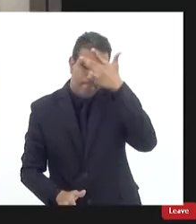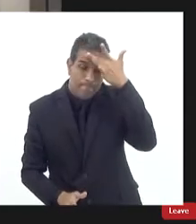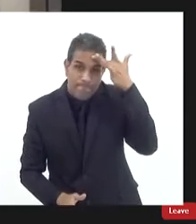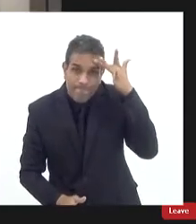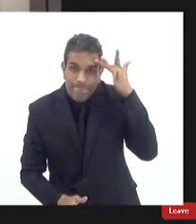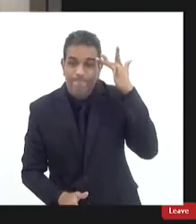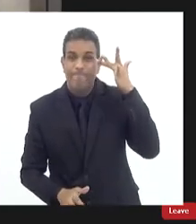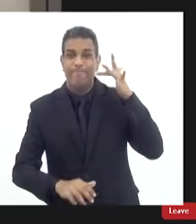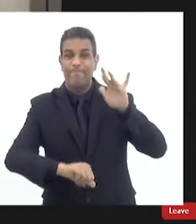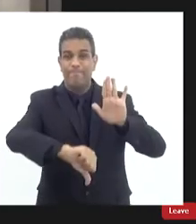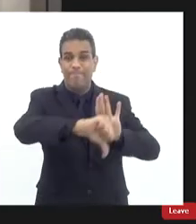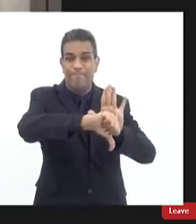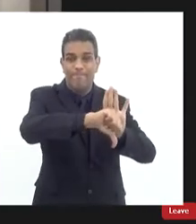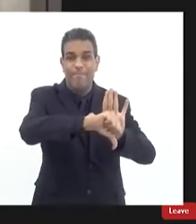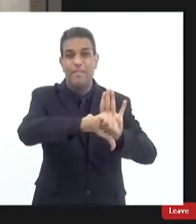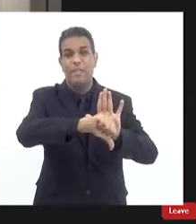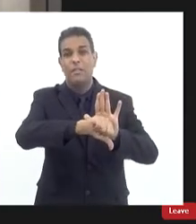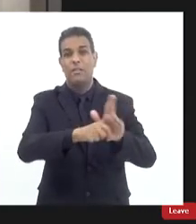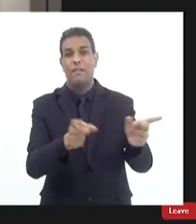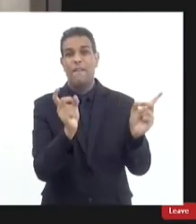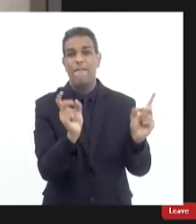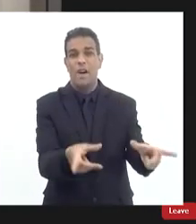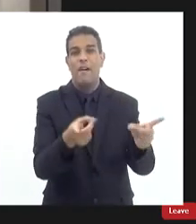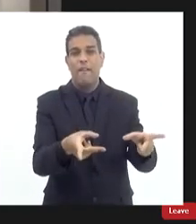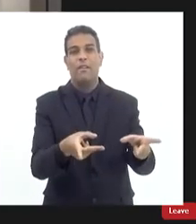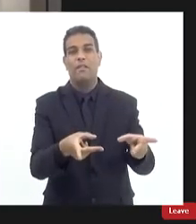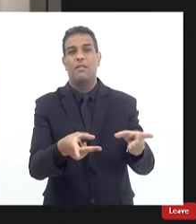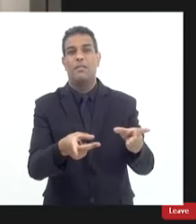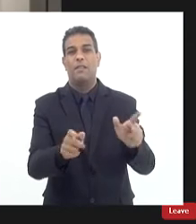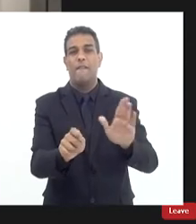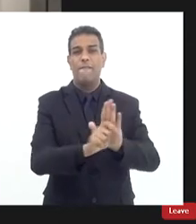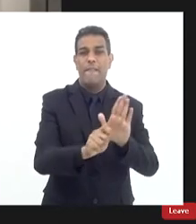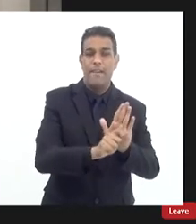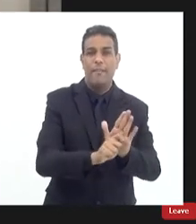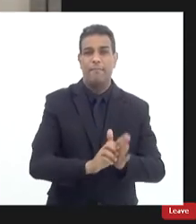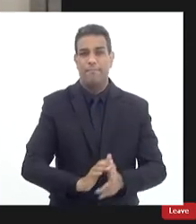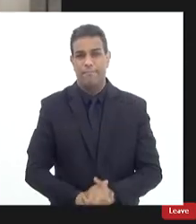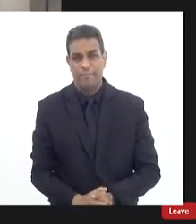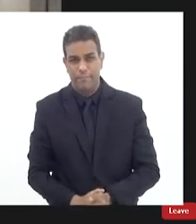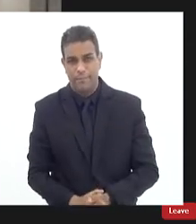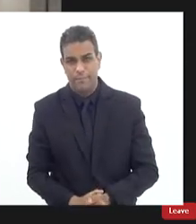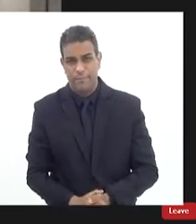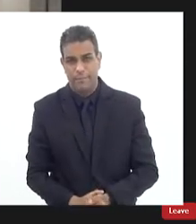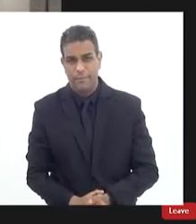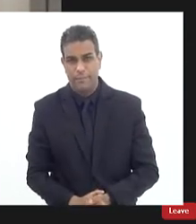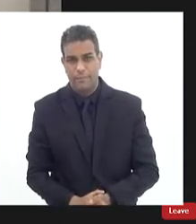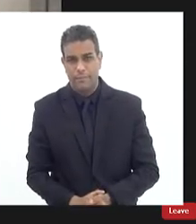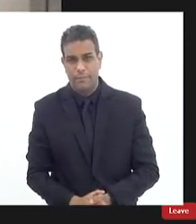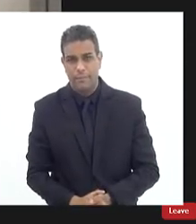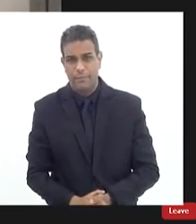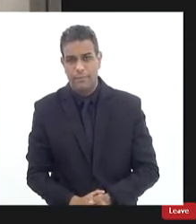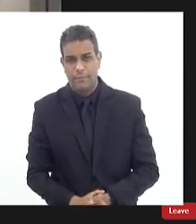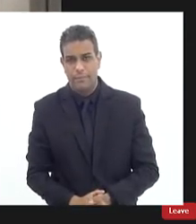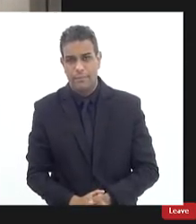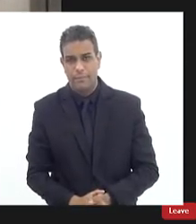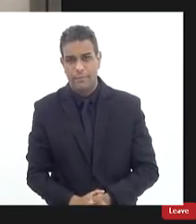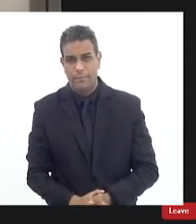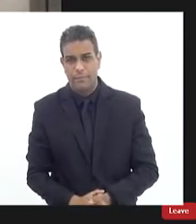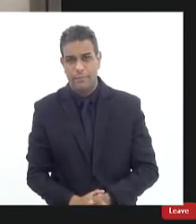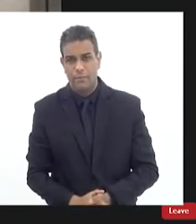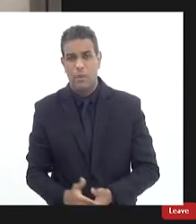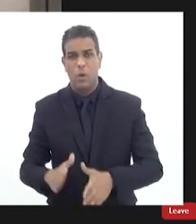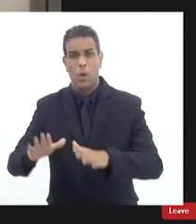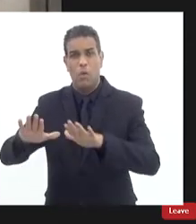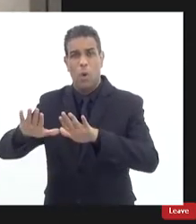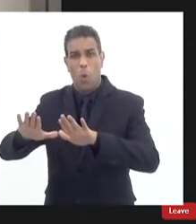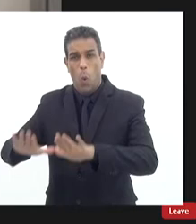traficante por exemplo vamos falar de trafic o traficante tinha que falar assim bom eu vou deixar aqui a droga